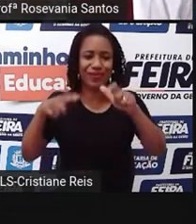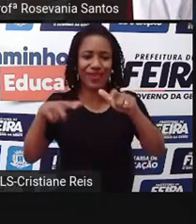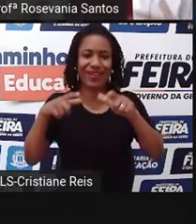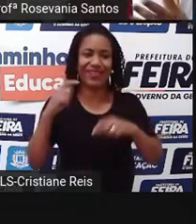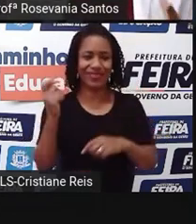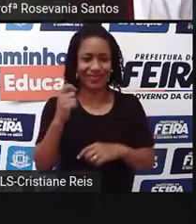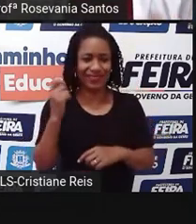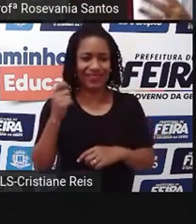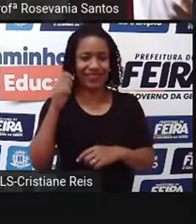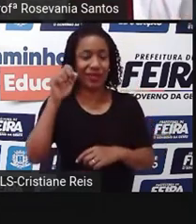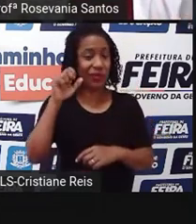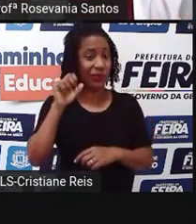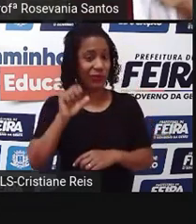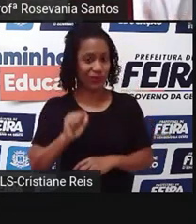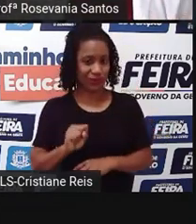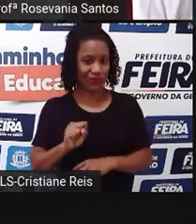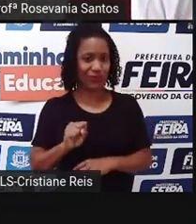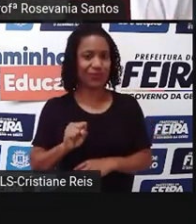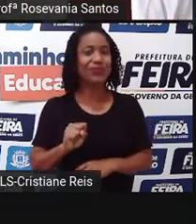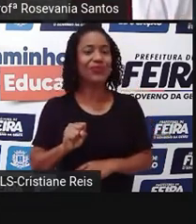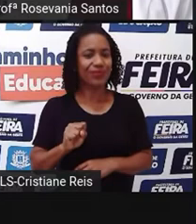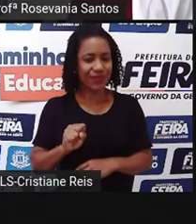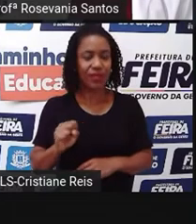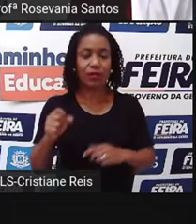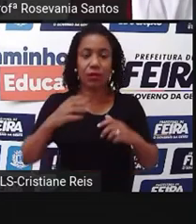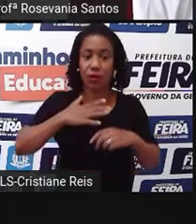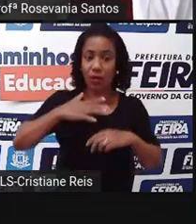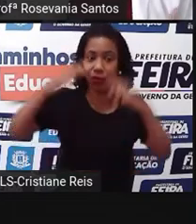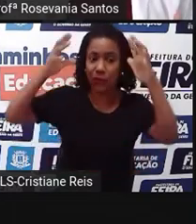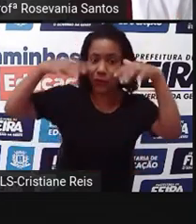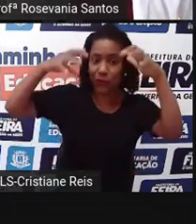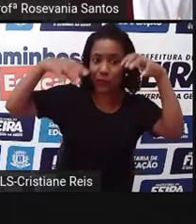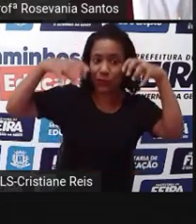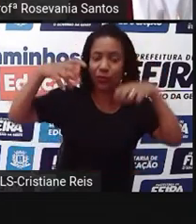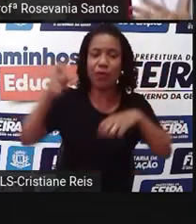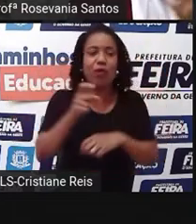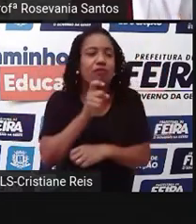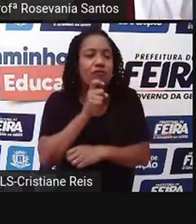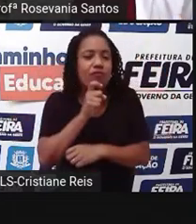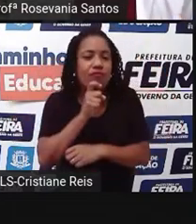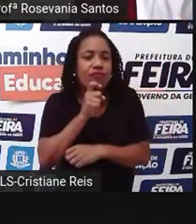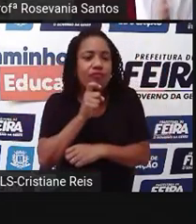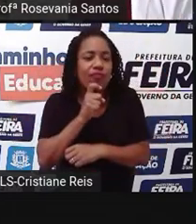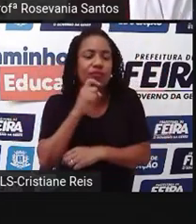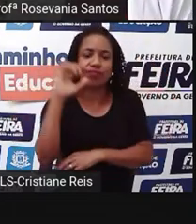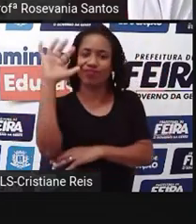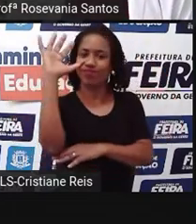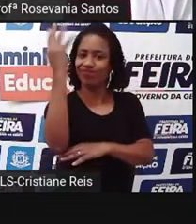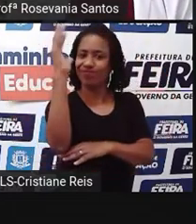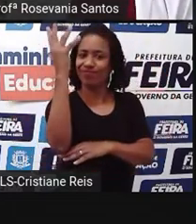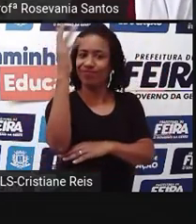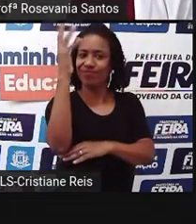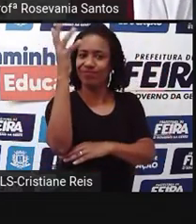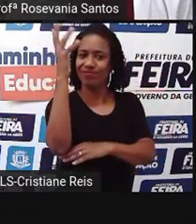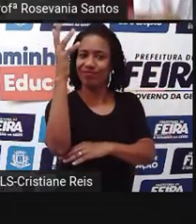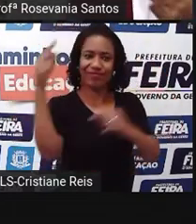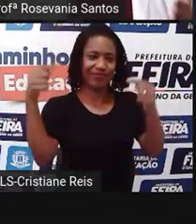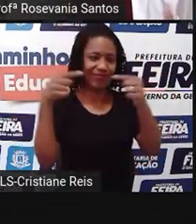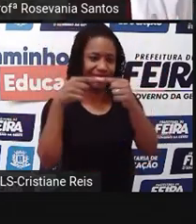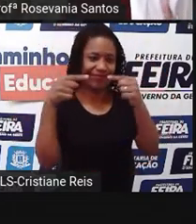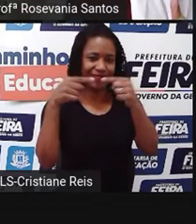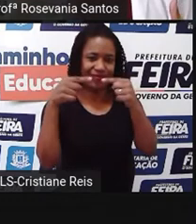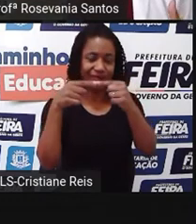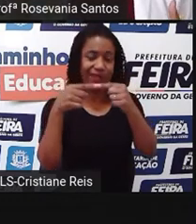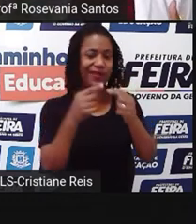é uma planta que se adapta a baixas temperaturas, diferentes da que a gente estava falando na estante, da área da caatinga, são